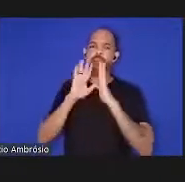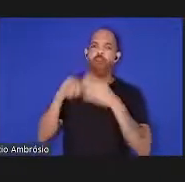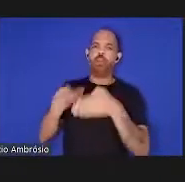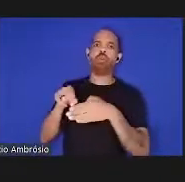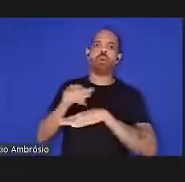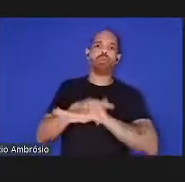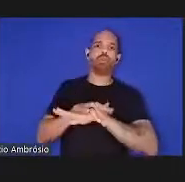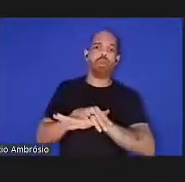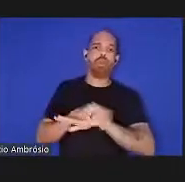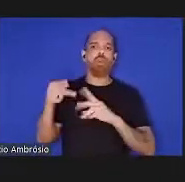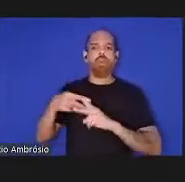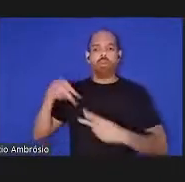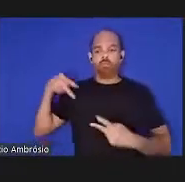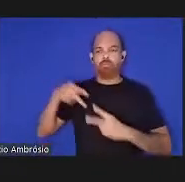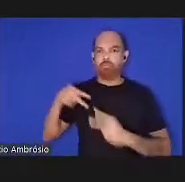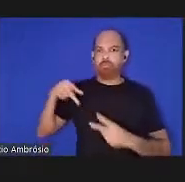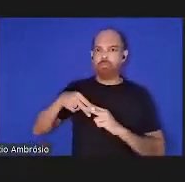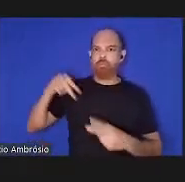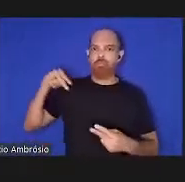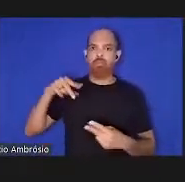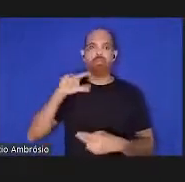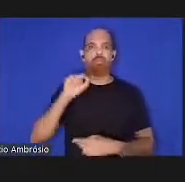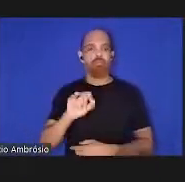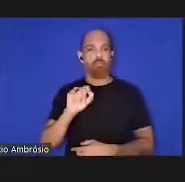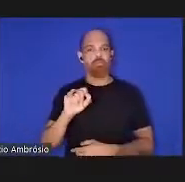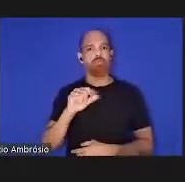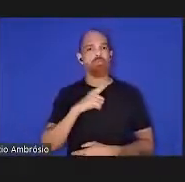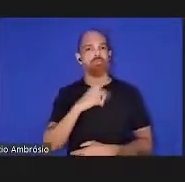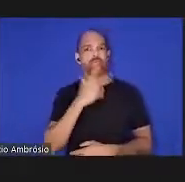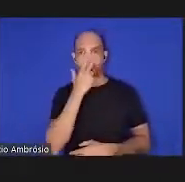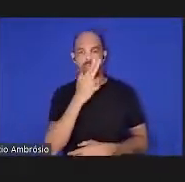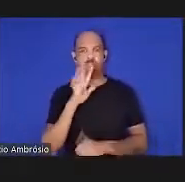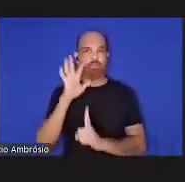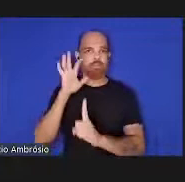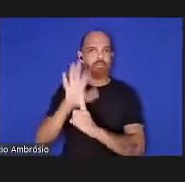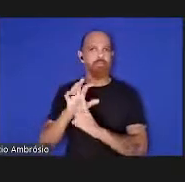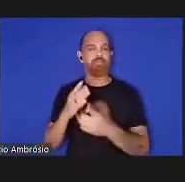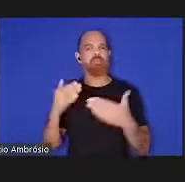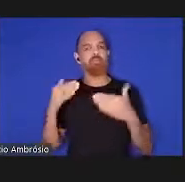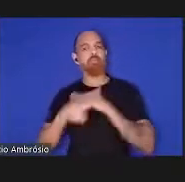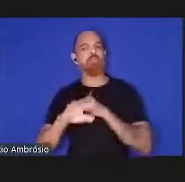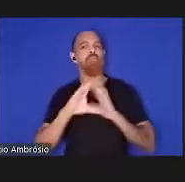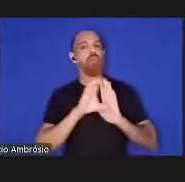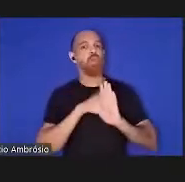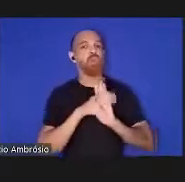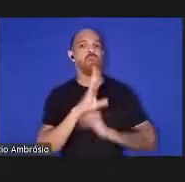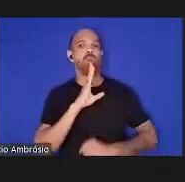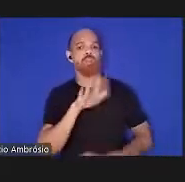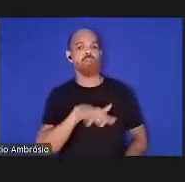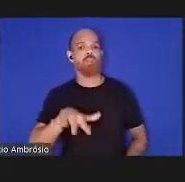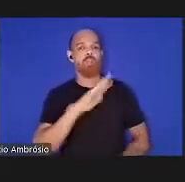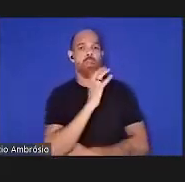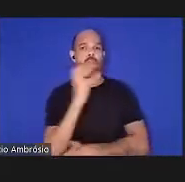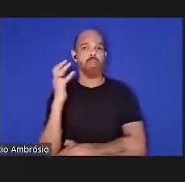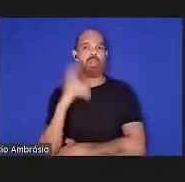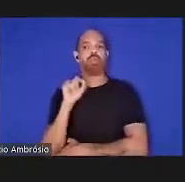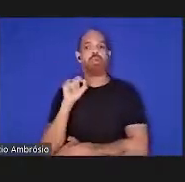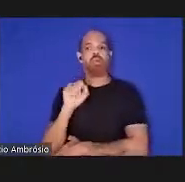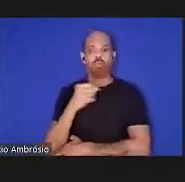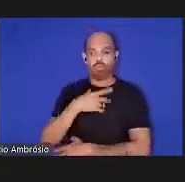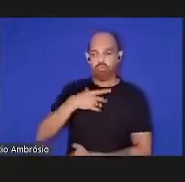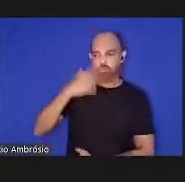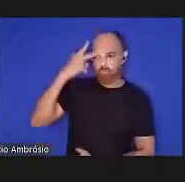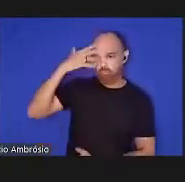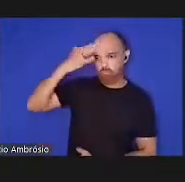genóticas emergentes incorporação inadequada de conceitos e conhecimentos ambientais incorporação insuficiente de